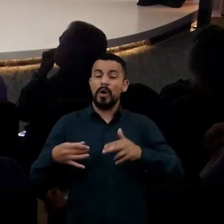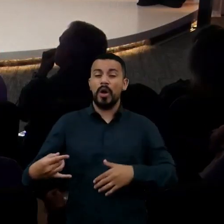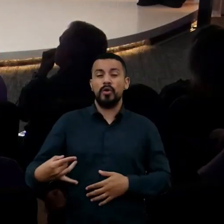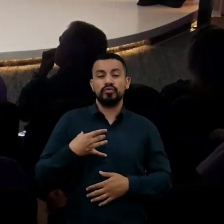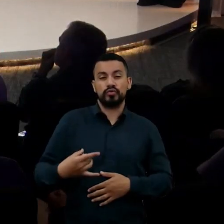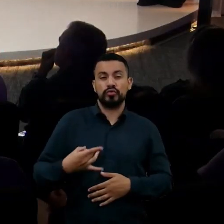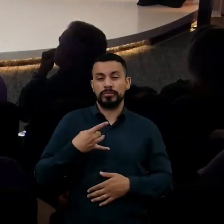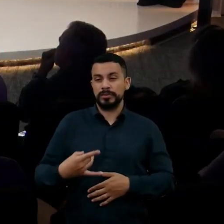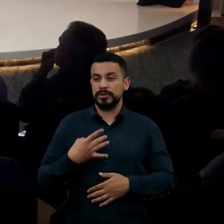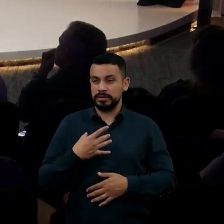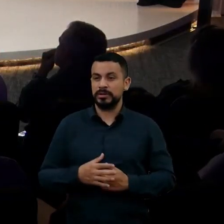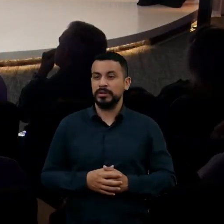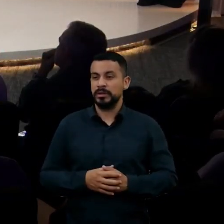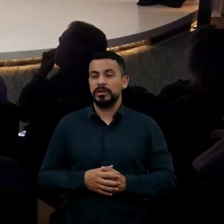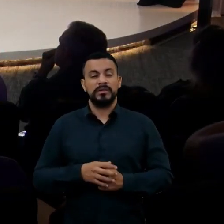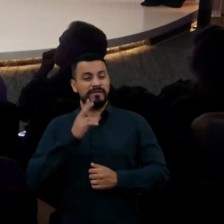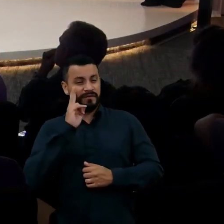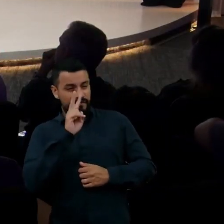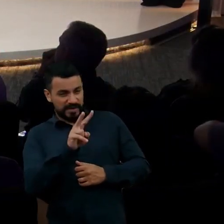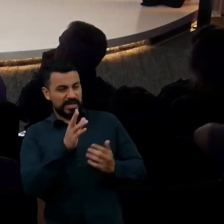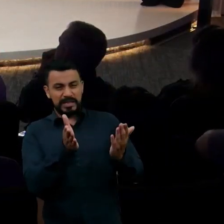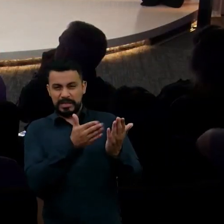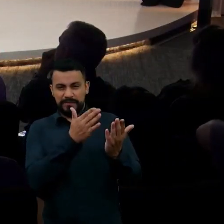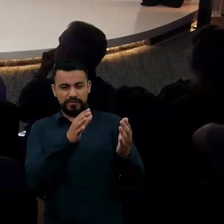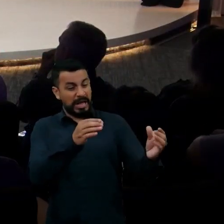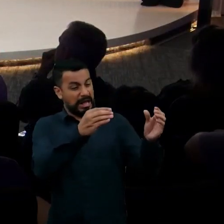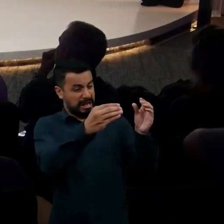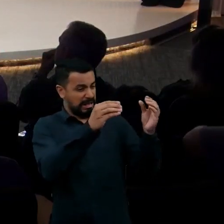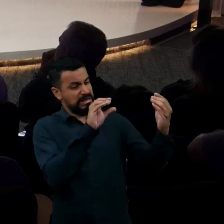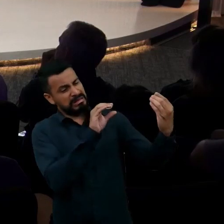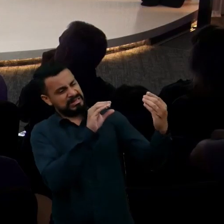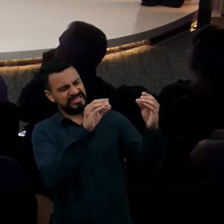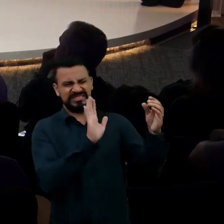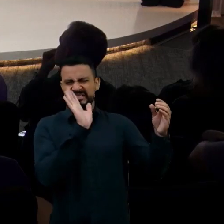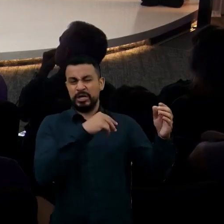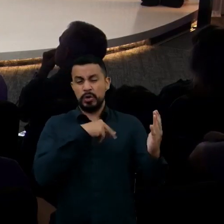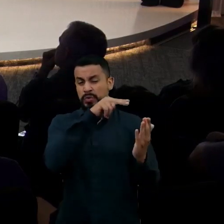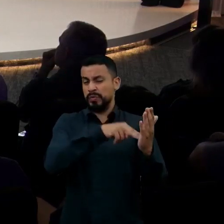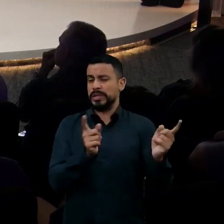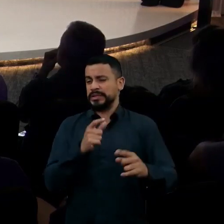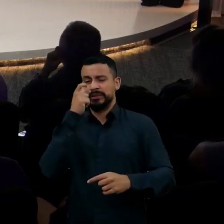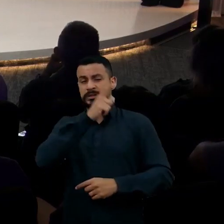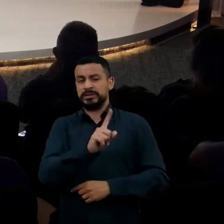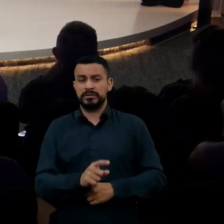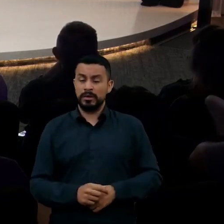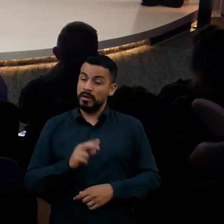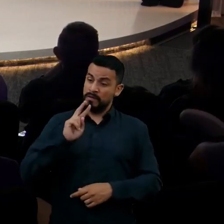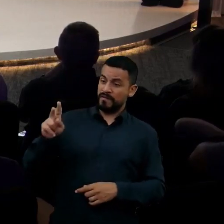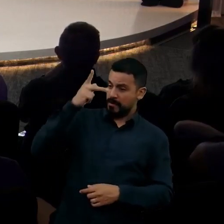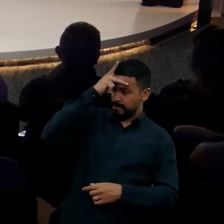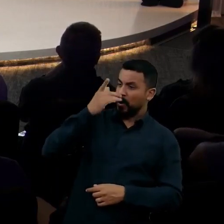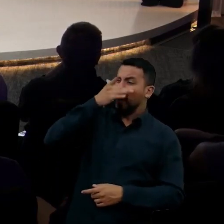os livros pela capa e as pessoas conforme o rosto das pessoas, na maior parte dos casos. É, certo,